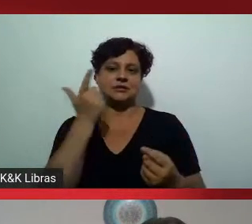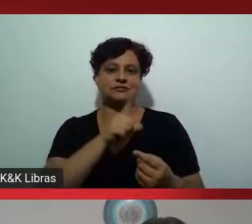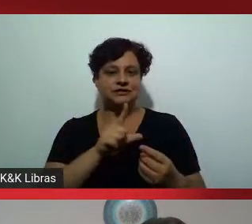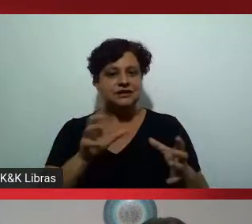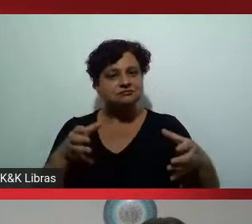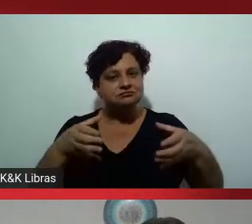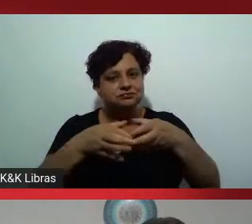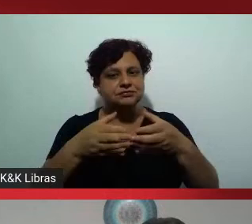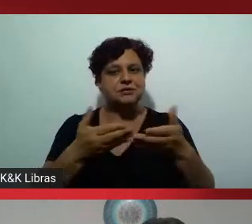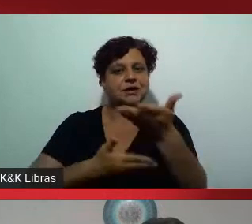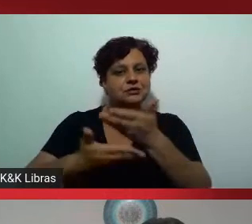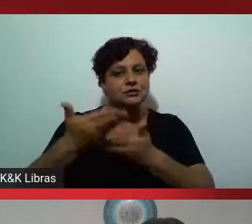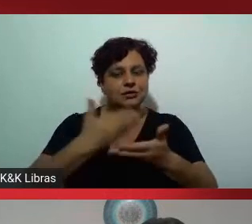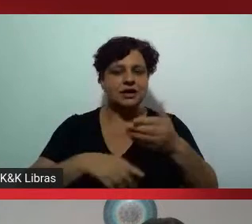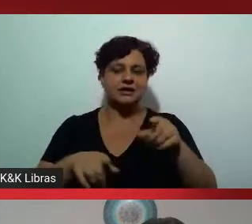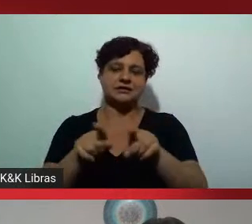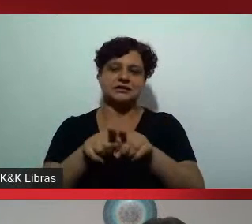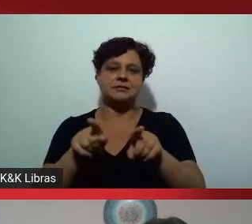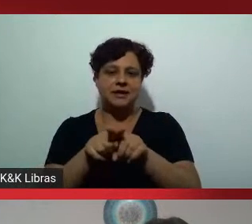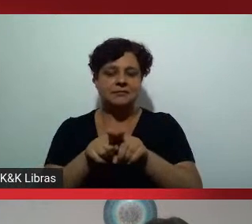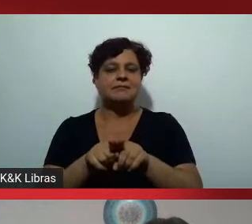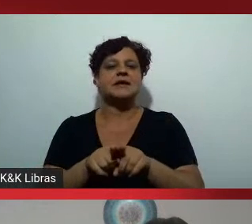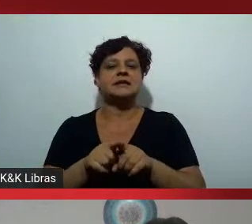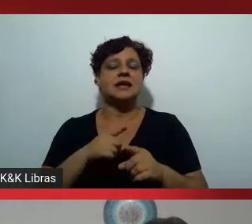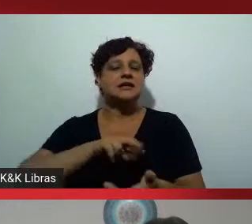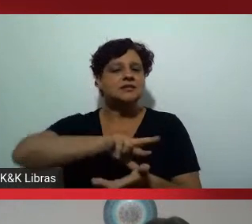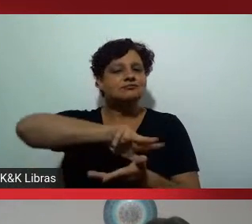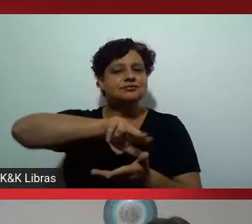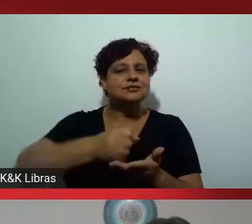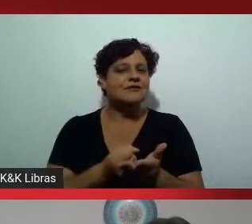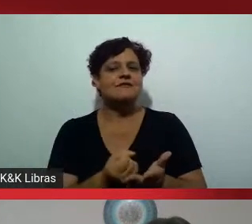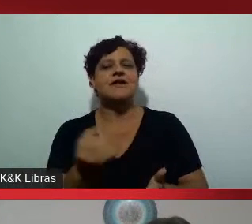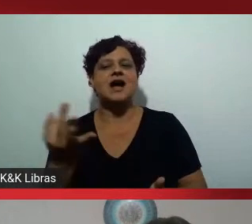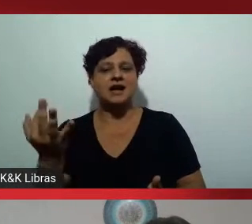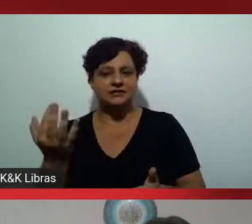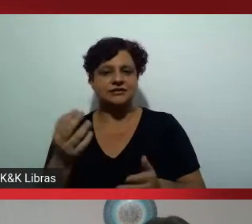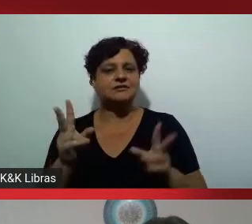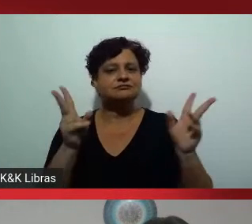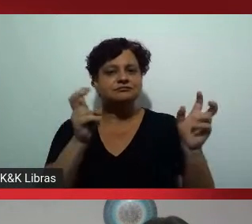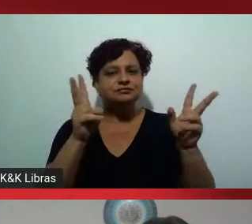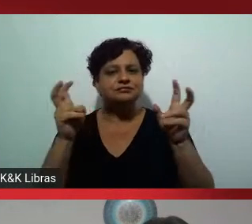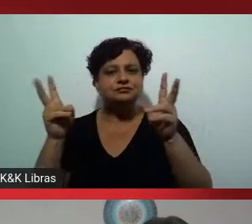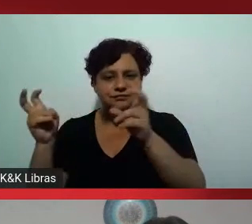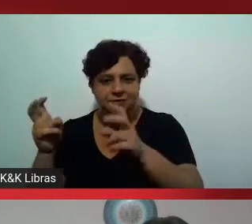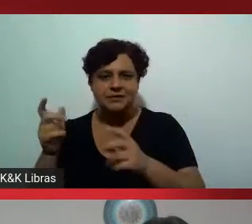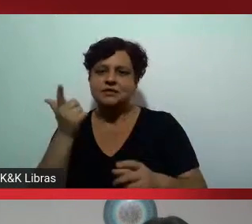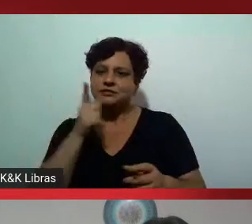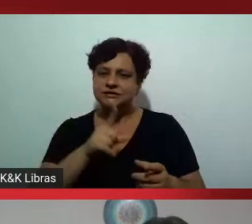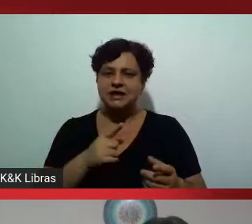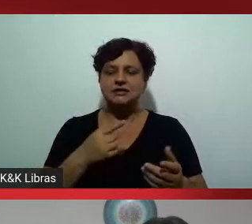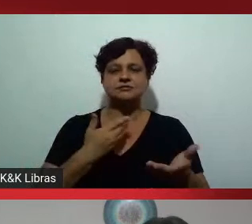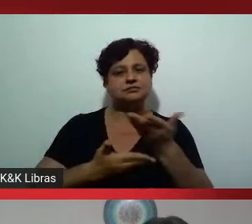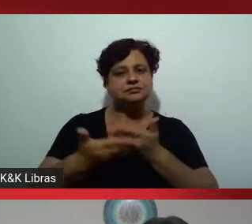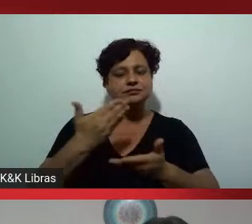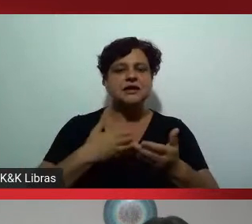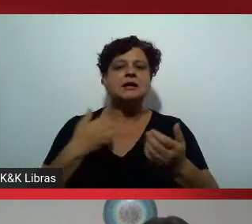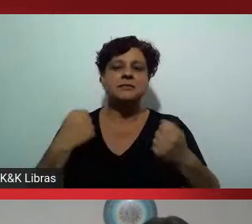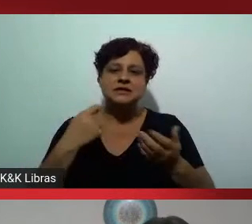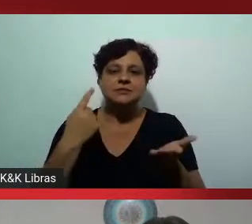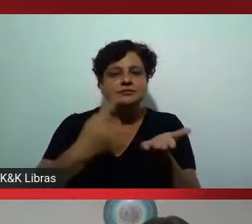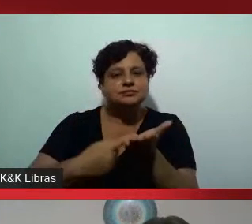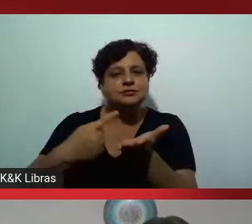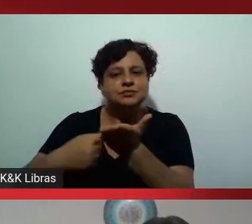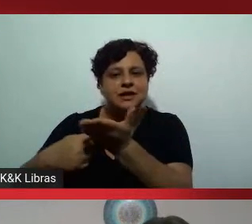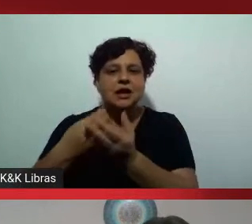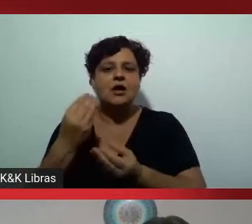a construir coletivamente né a questão envolve inúmeros e variados compromissos eu